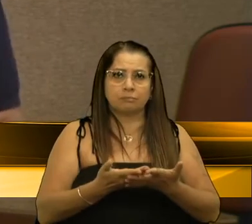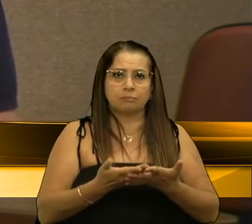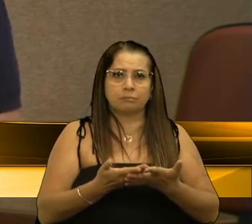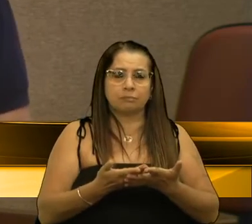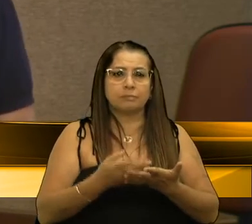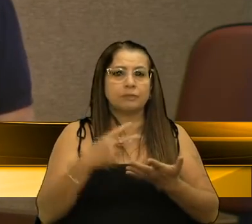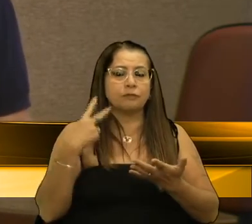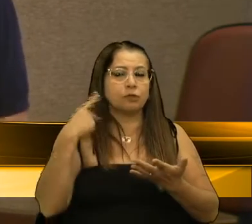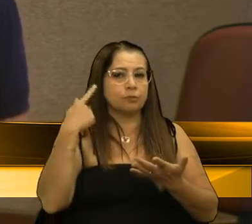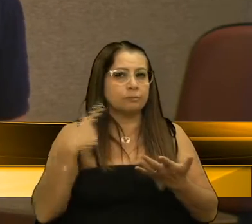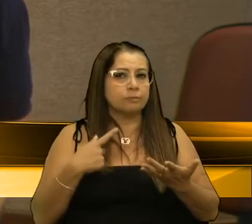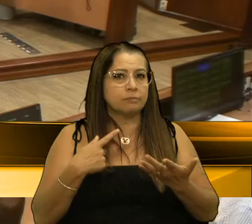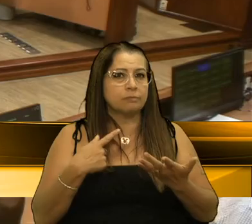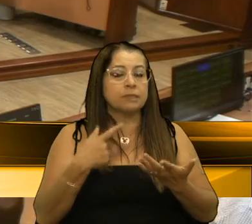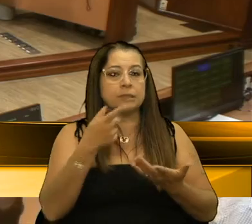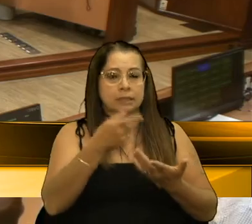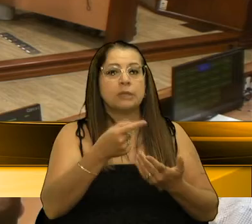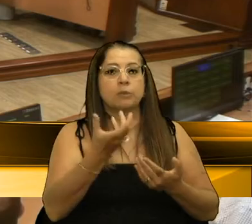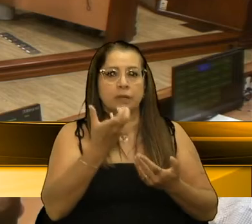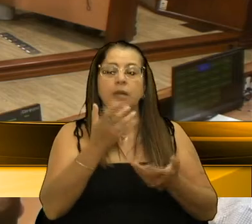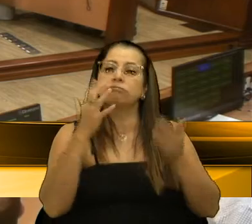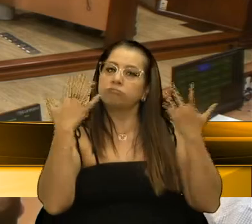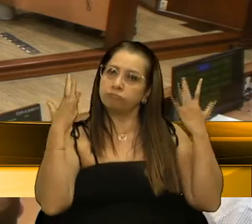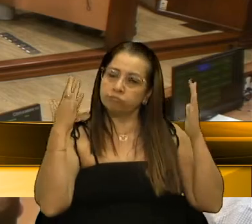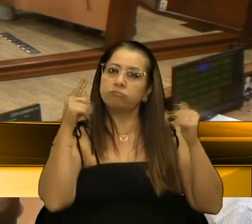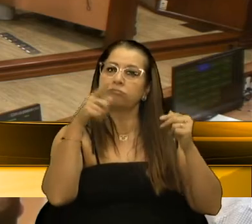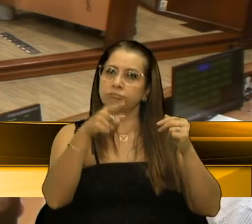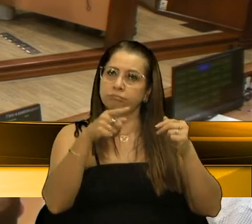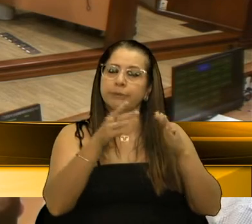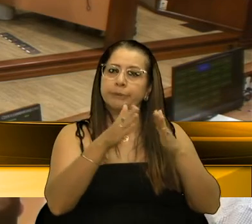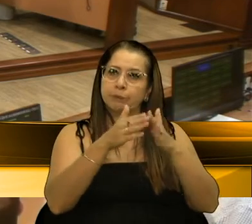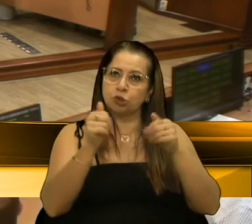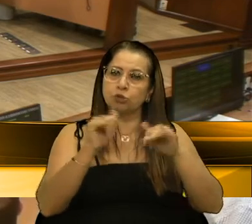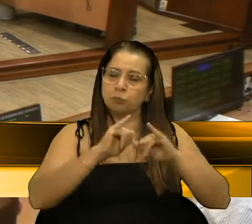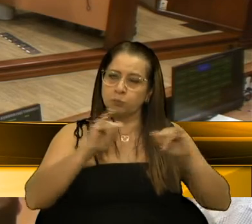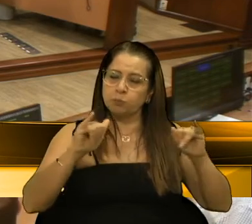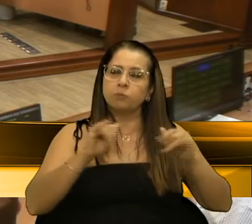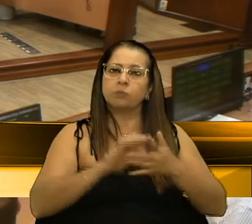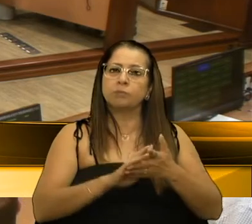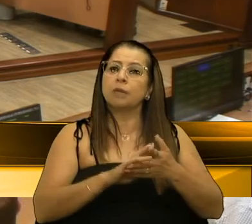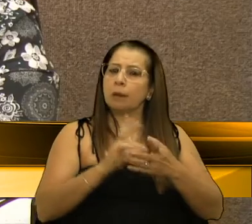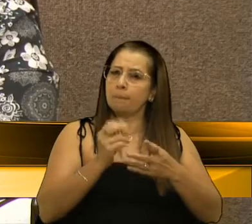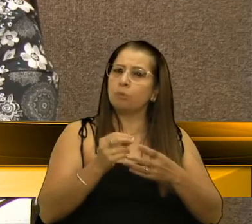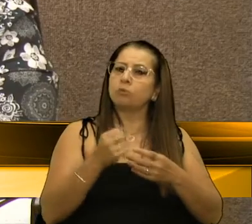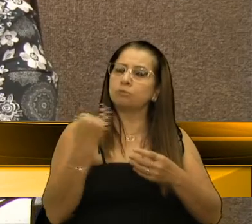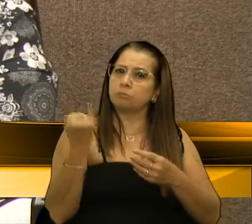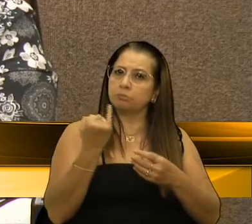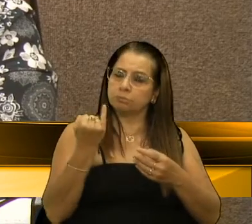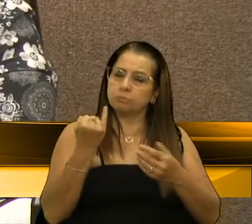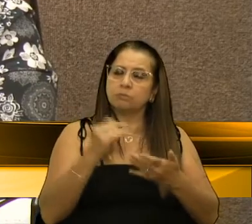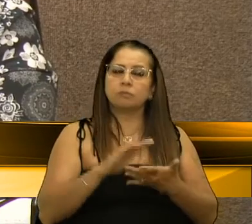vereadora Glades. Vereador Marcon, eu quero lhe parabenizar por esse pedido, eu acho que é muito pertinente.